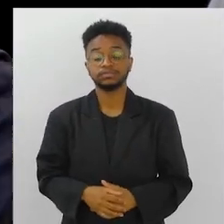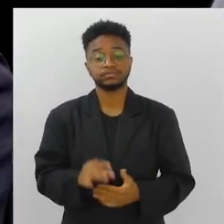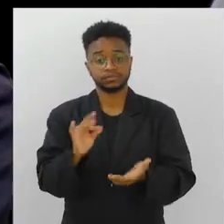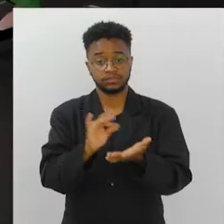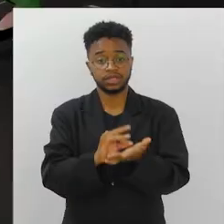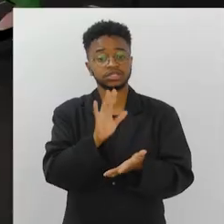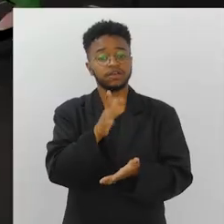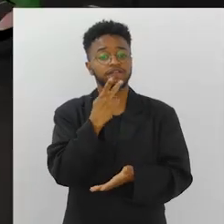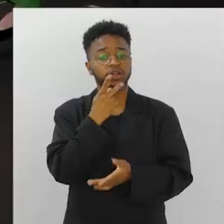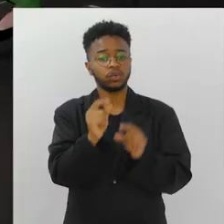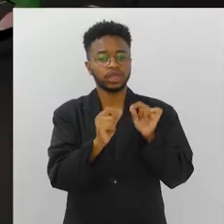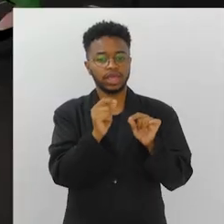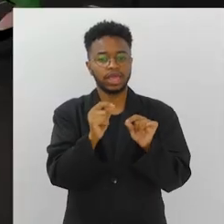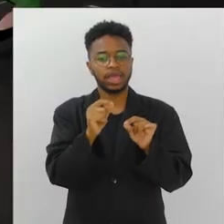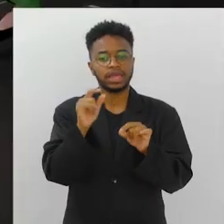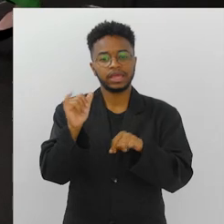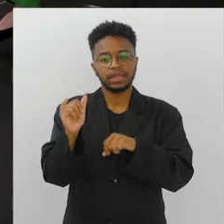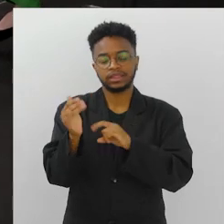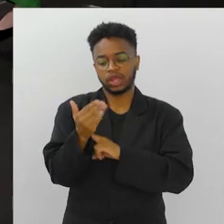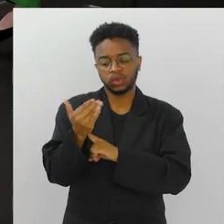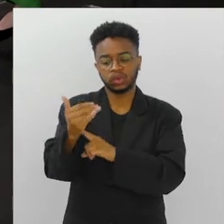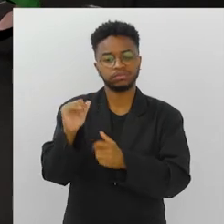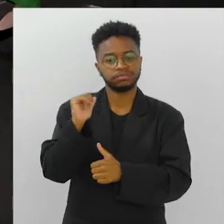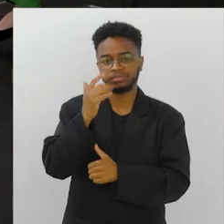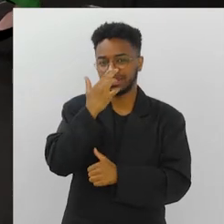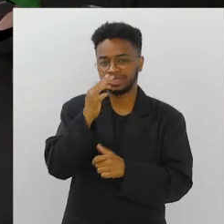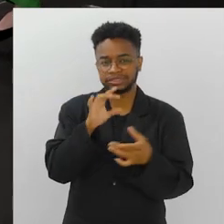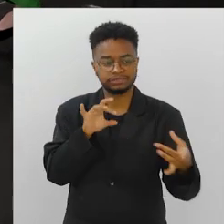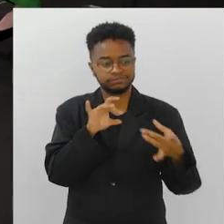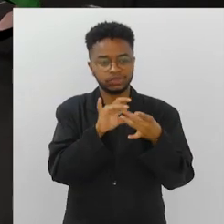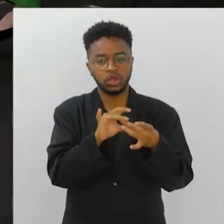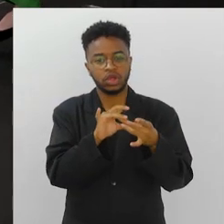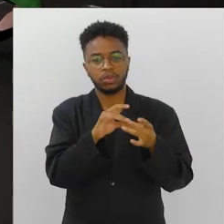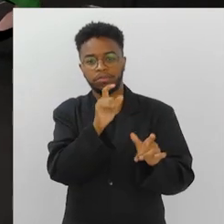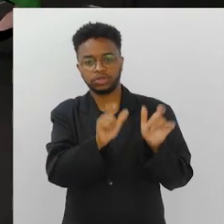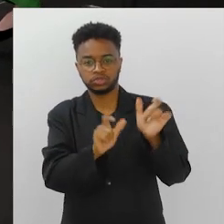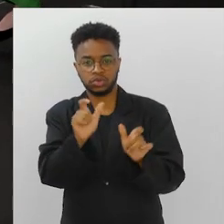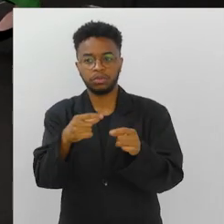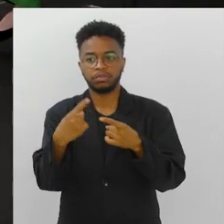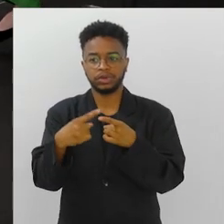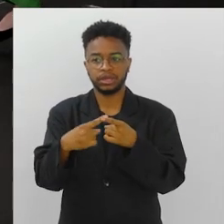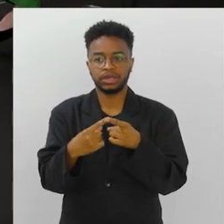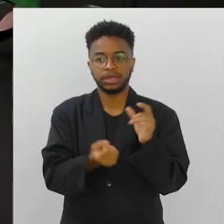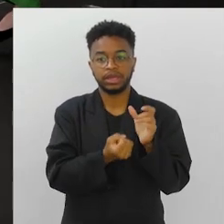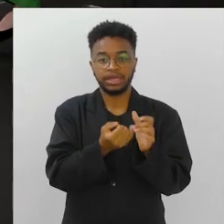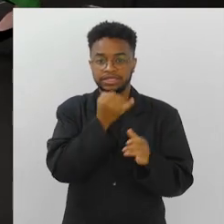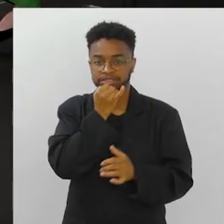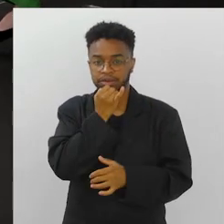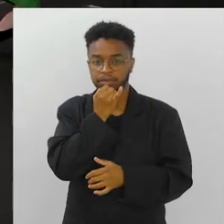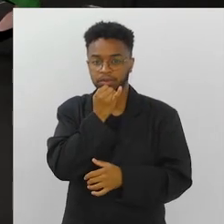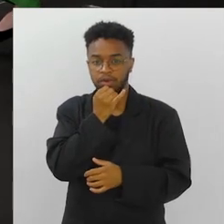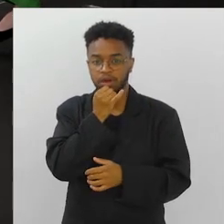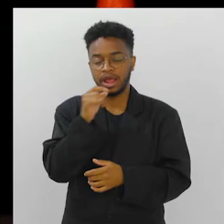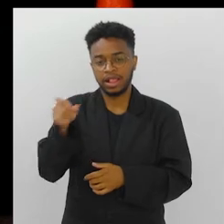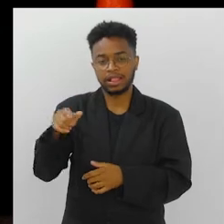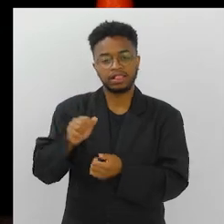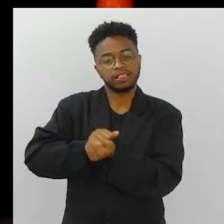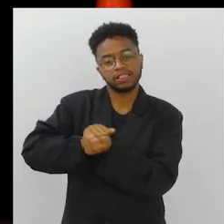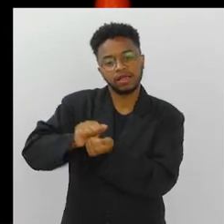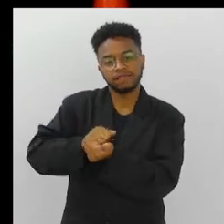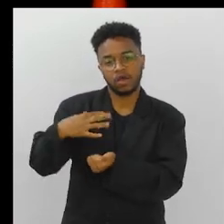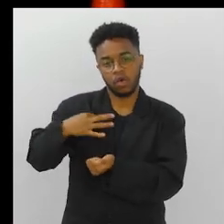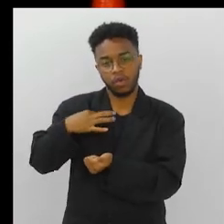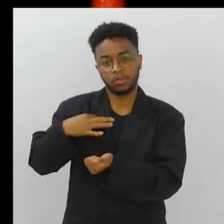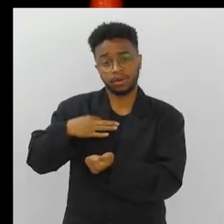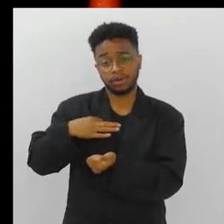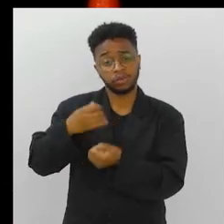falava dos meios como extensão do homem. Quando você desenvolve novos meios, você acaba fazendo uma extensão. A máquina de lavar tirou o esforço